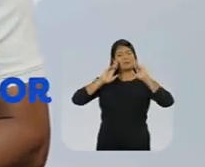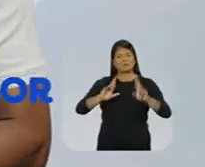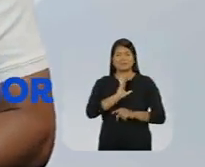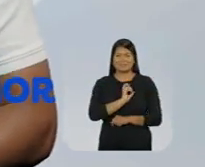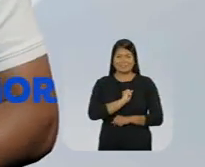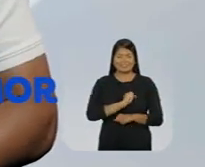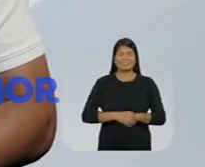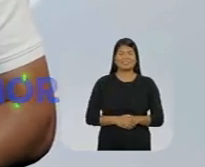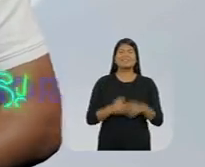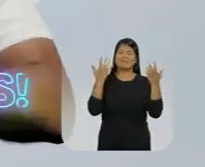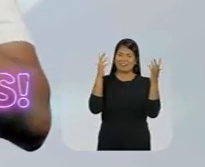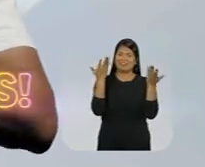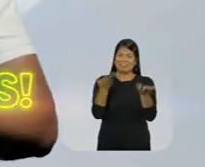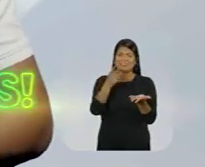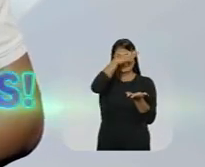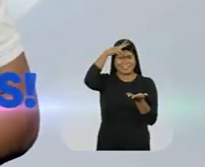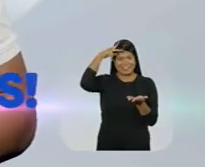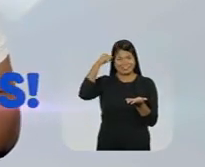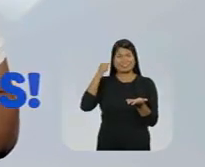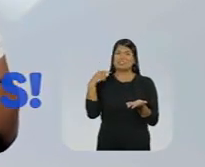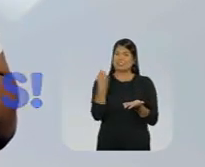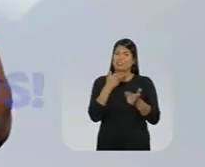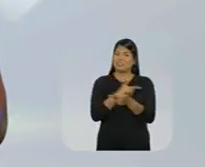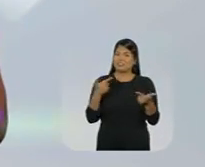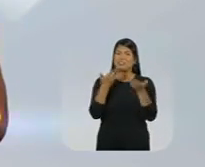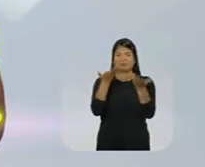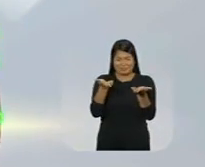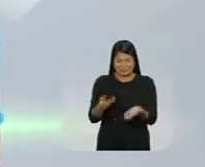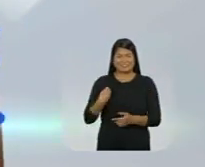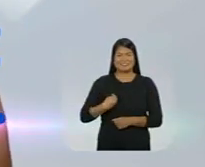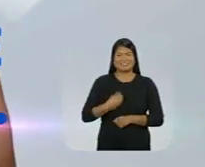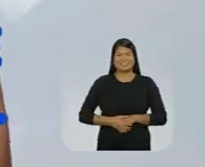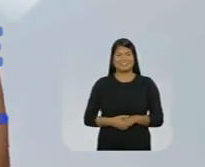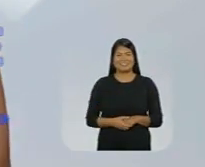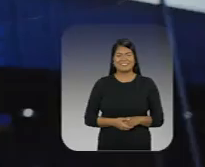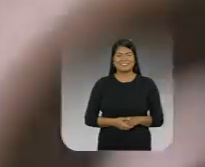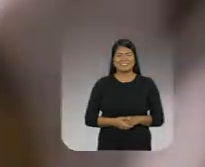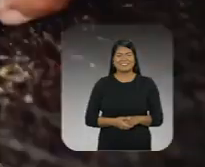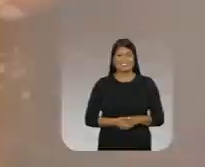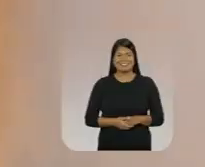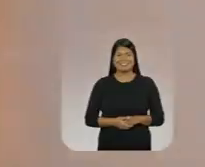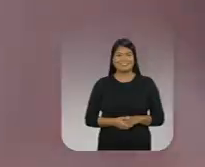respeito e amor Parabéns Manaus, a nossa sorte é você existir